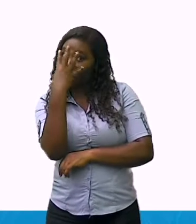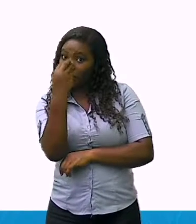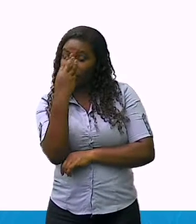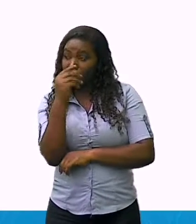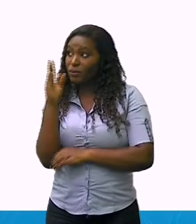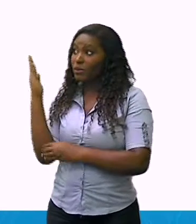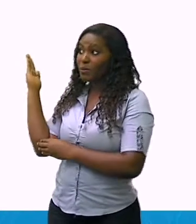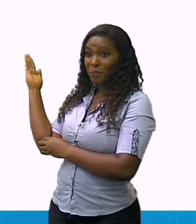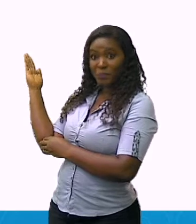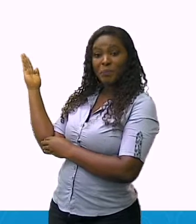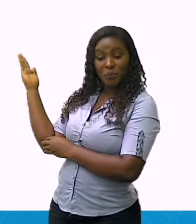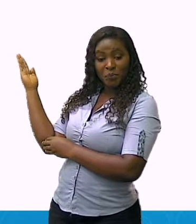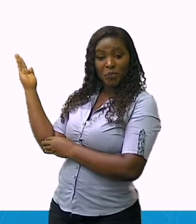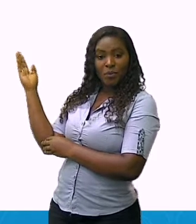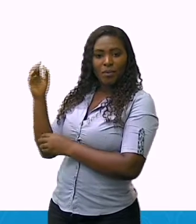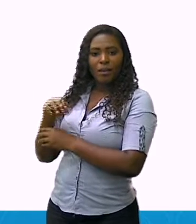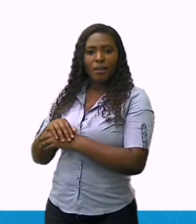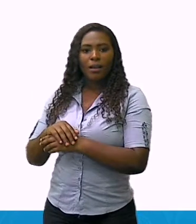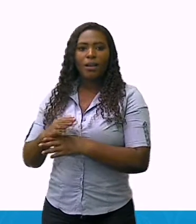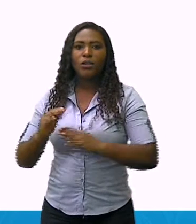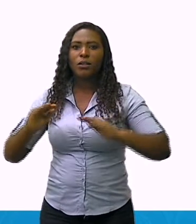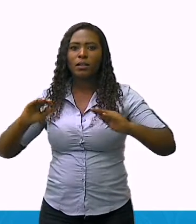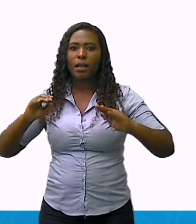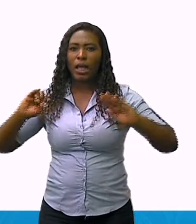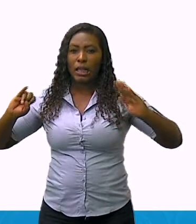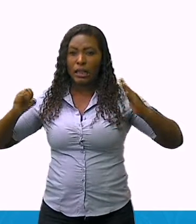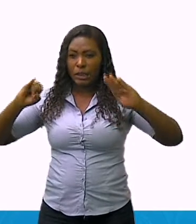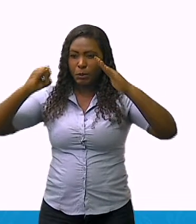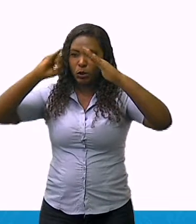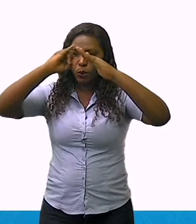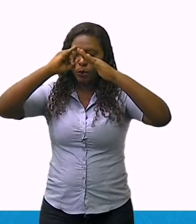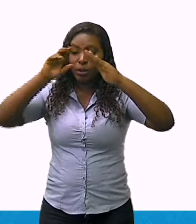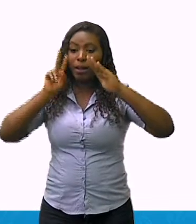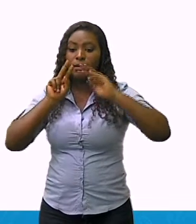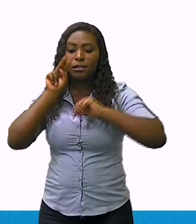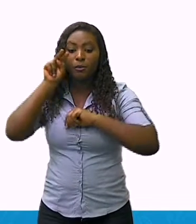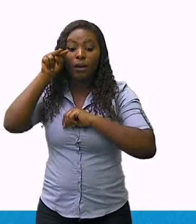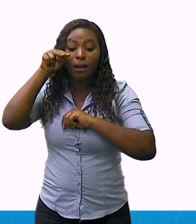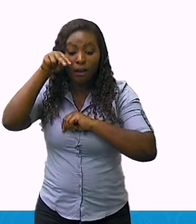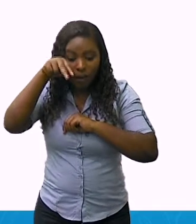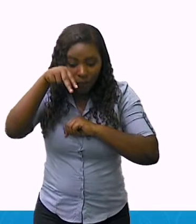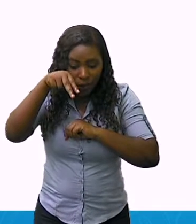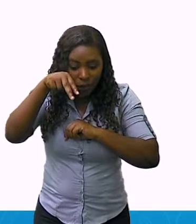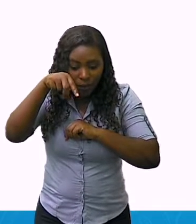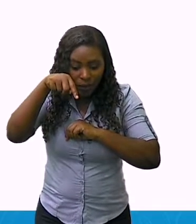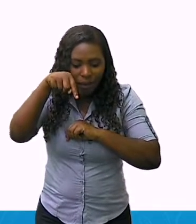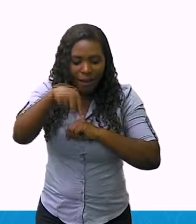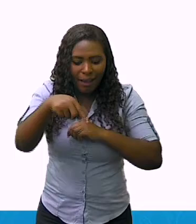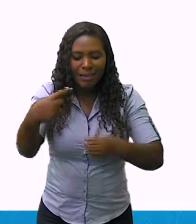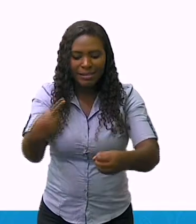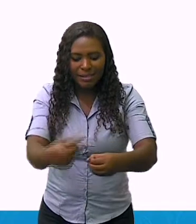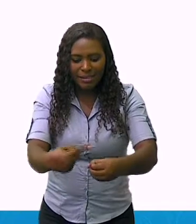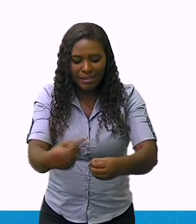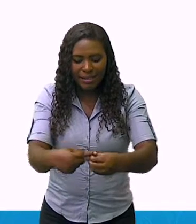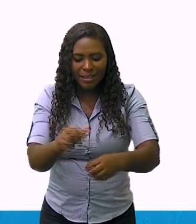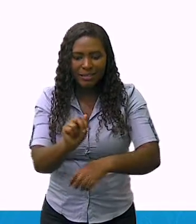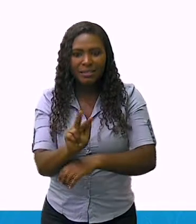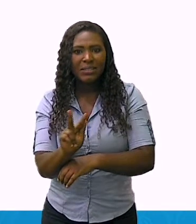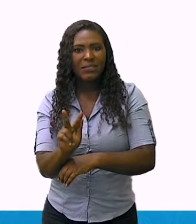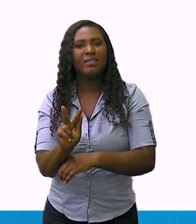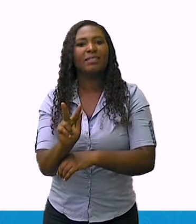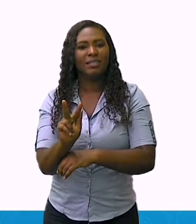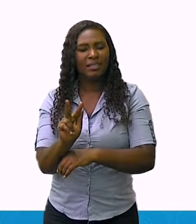uma vista a partir do Pico da Ibituruna. Nota-se a presença do Rio Doce,